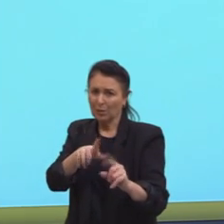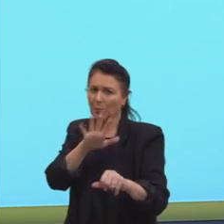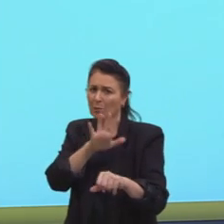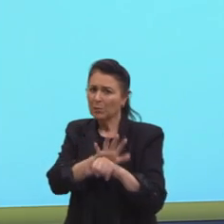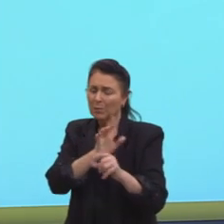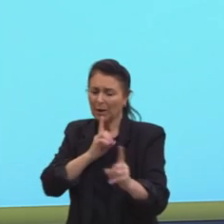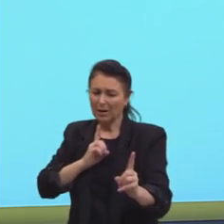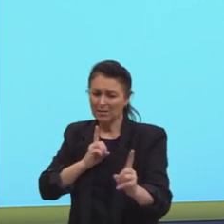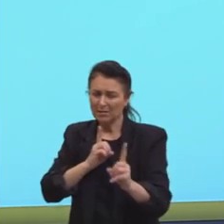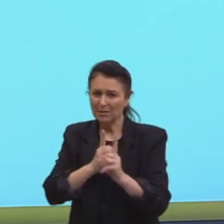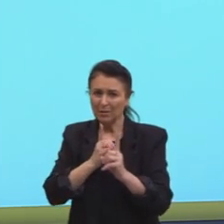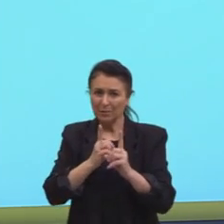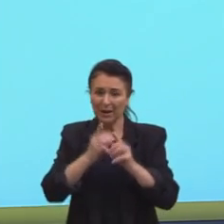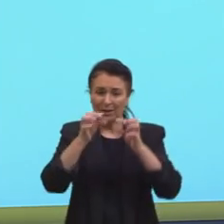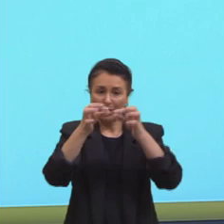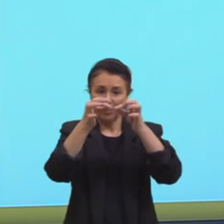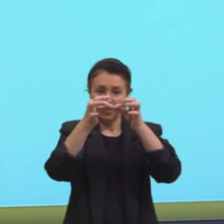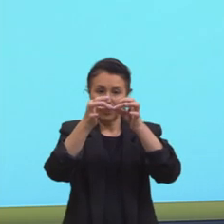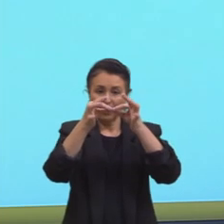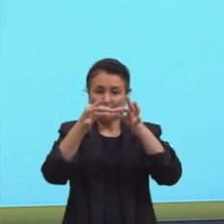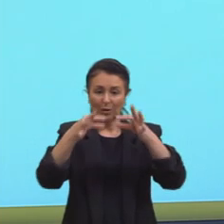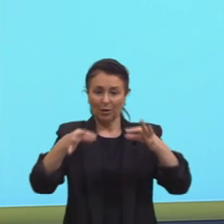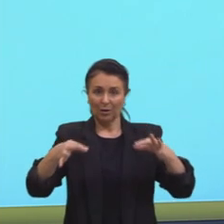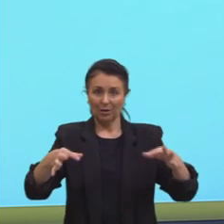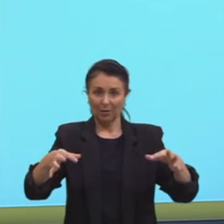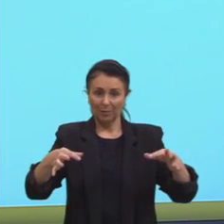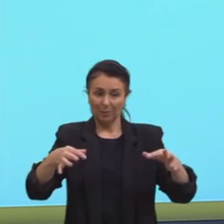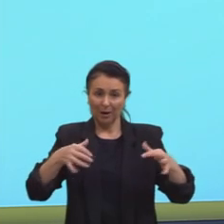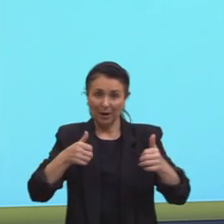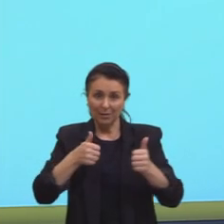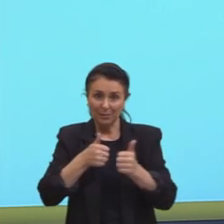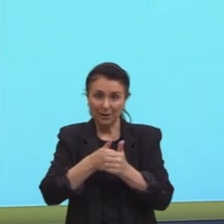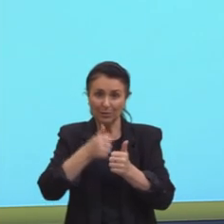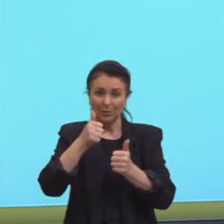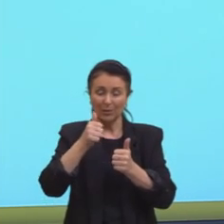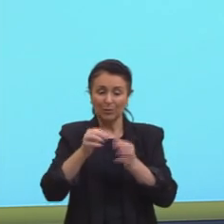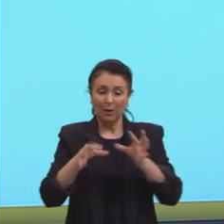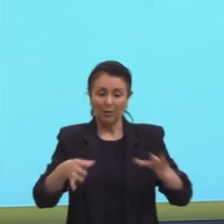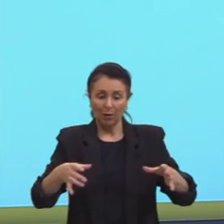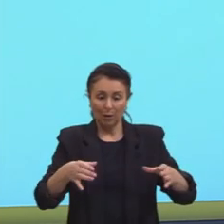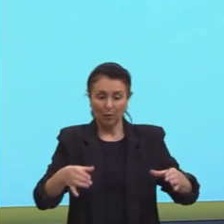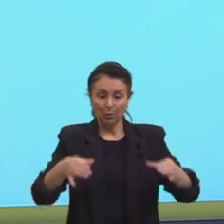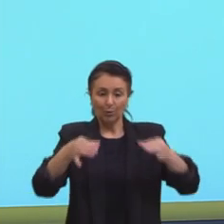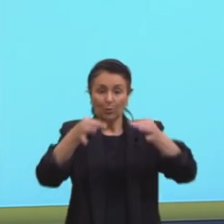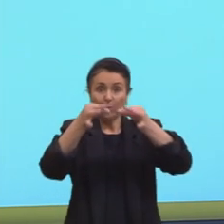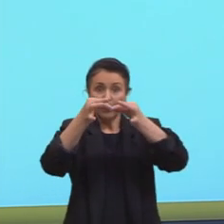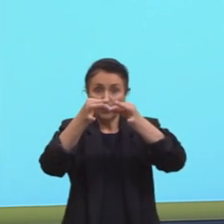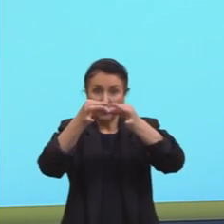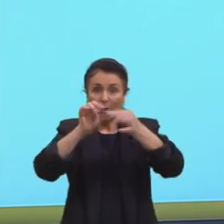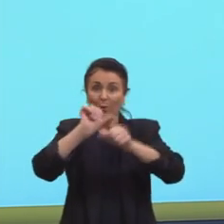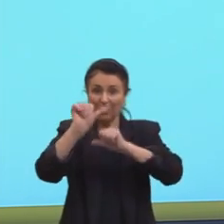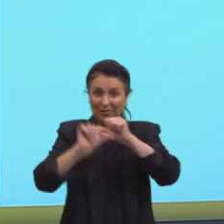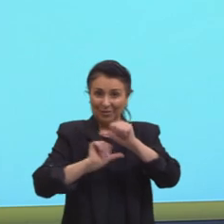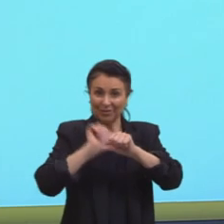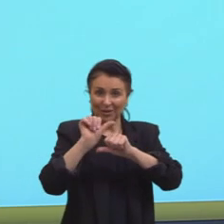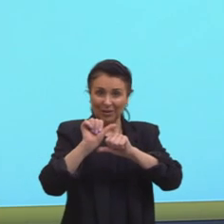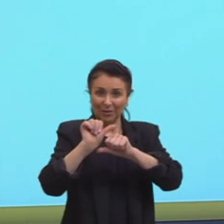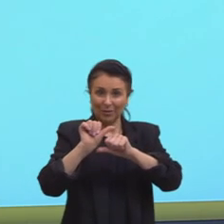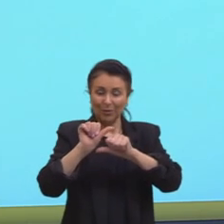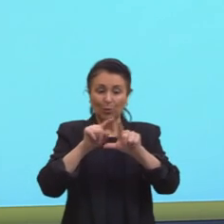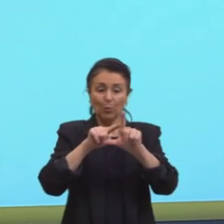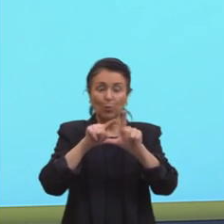então, do afunilamento desse cone, nós temos um ângulo menor. É importante salientar que esses ângulos, então,